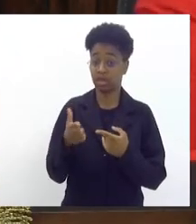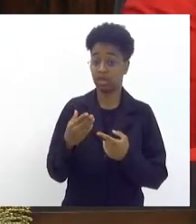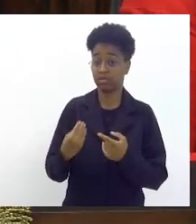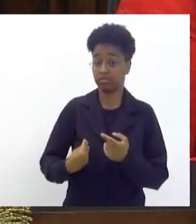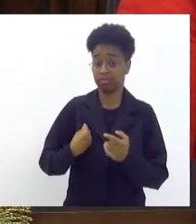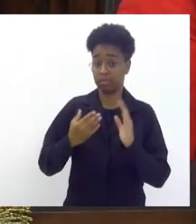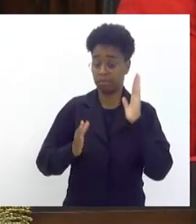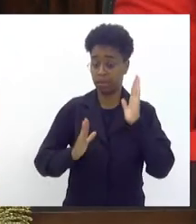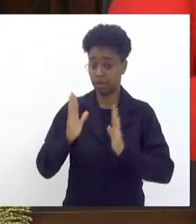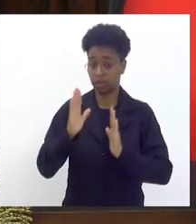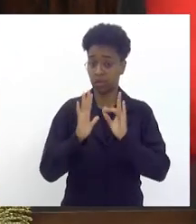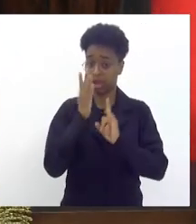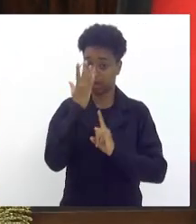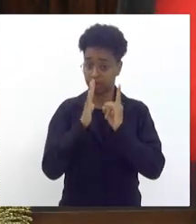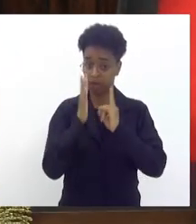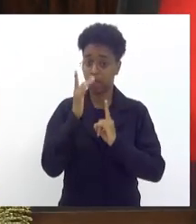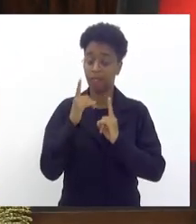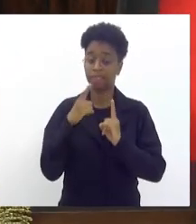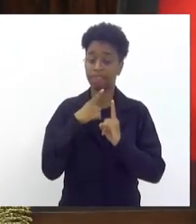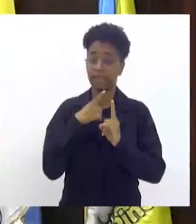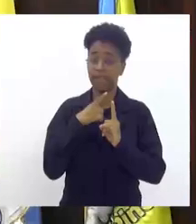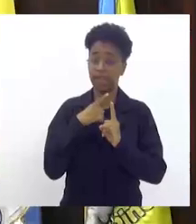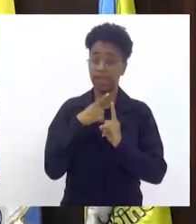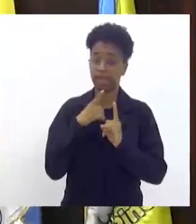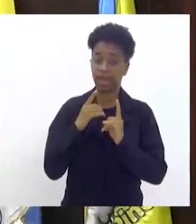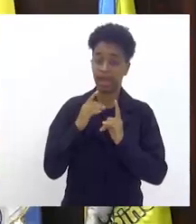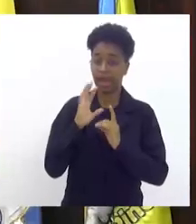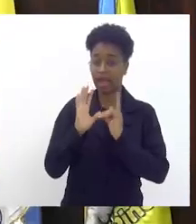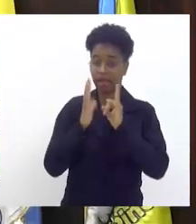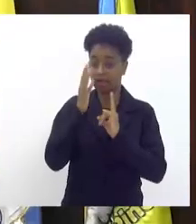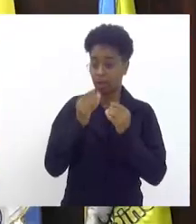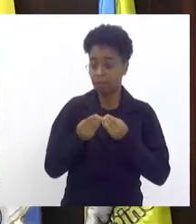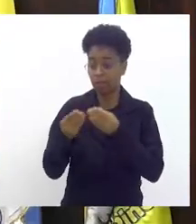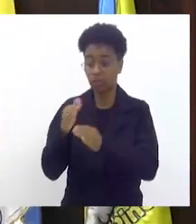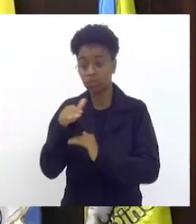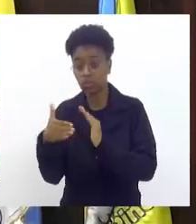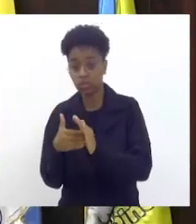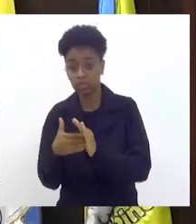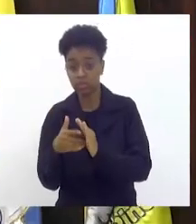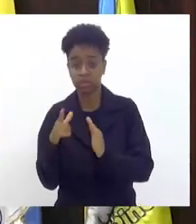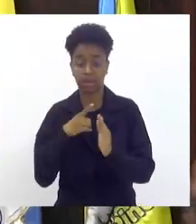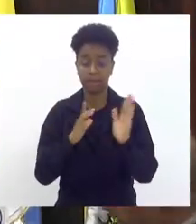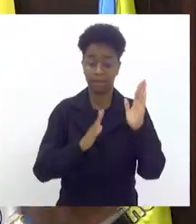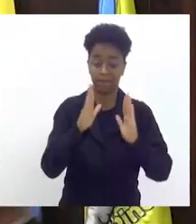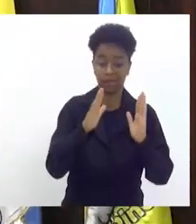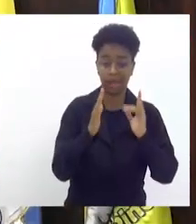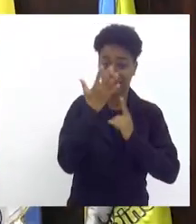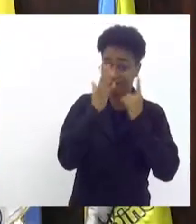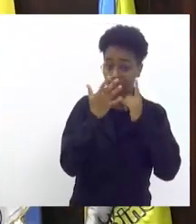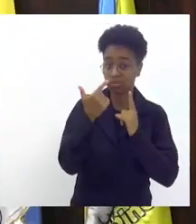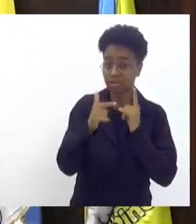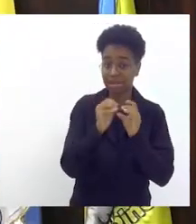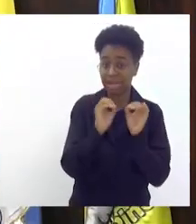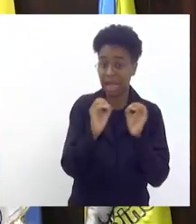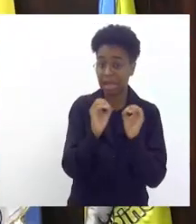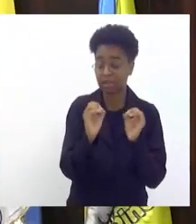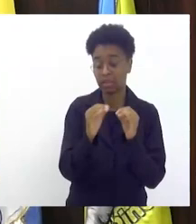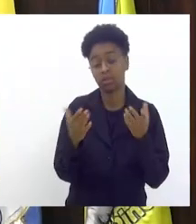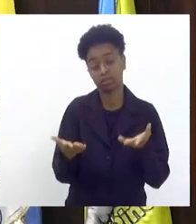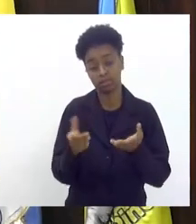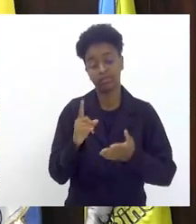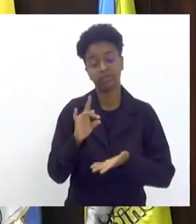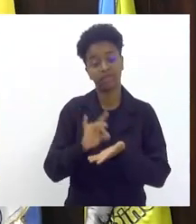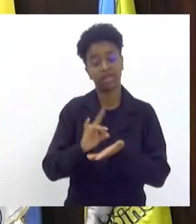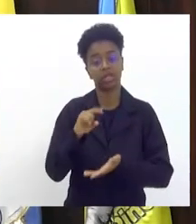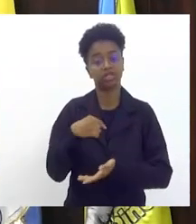Janeiro onde o carnaval teve tudo e outros momentos que o carnaval não teve nada e com isso nós perdemos de